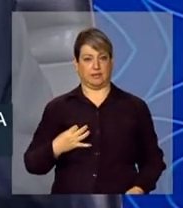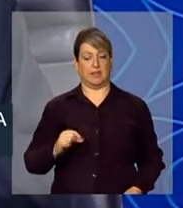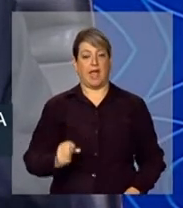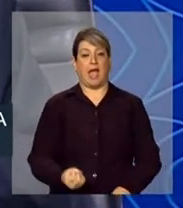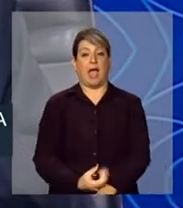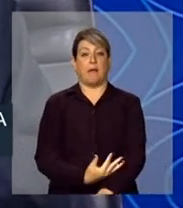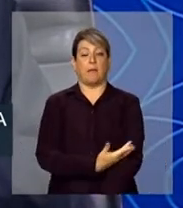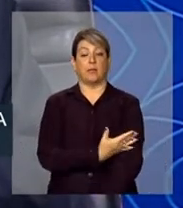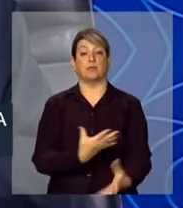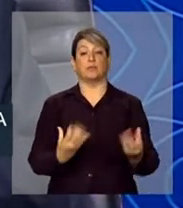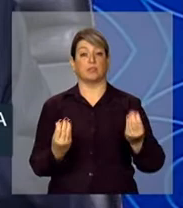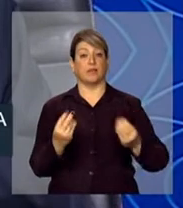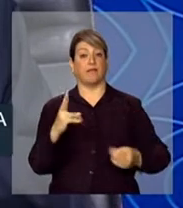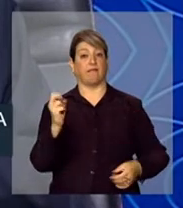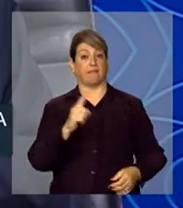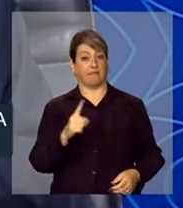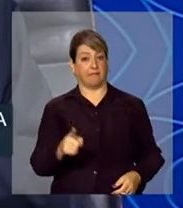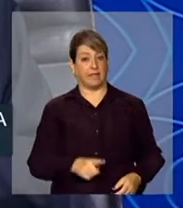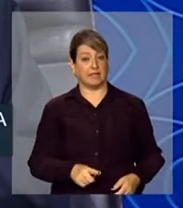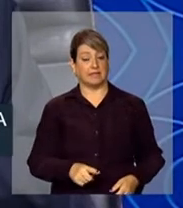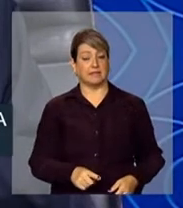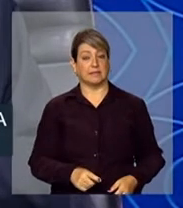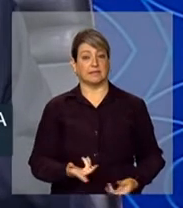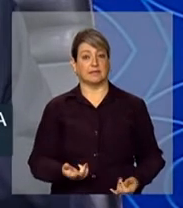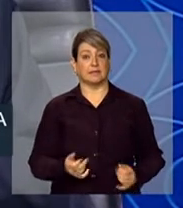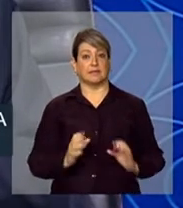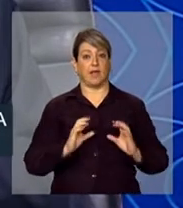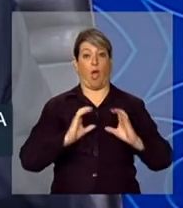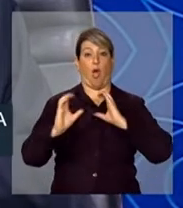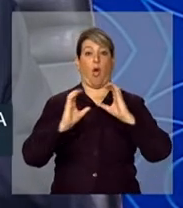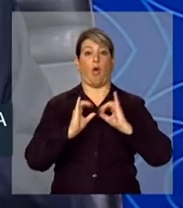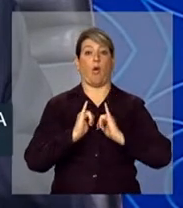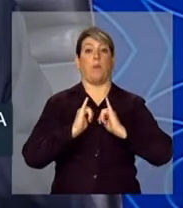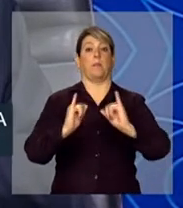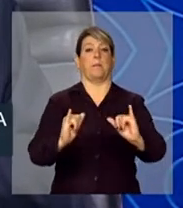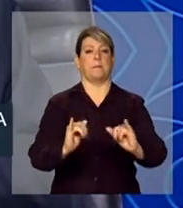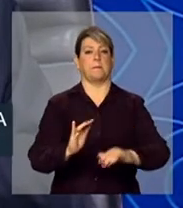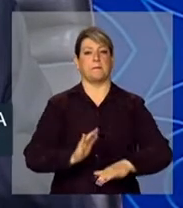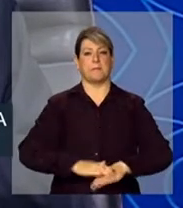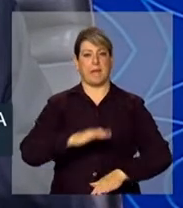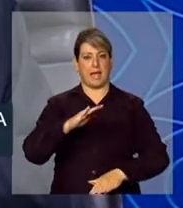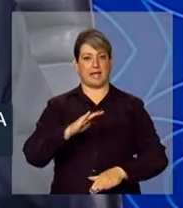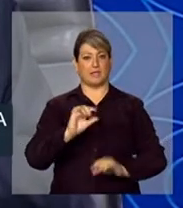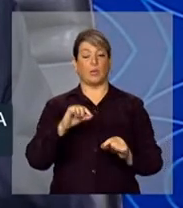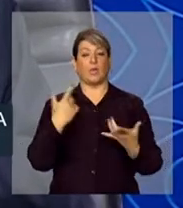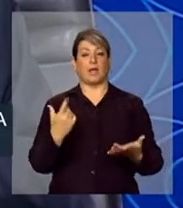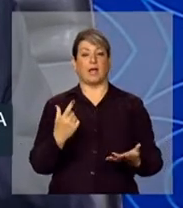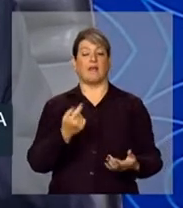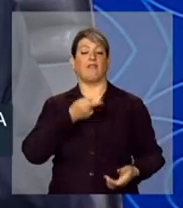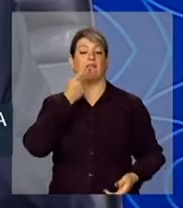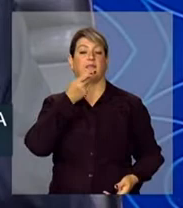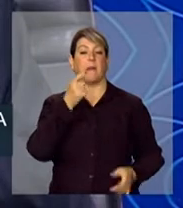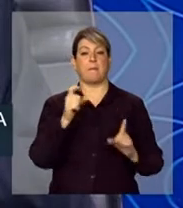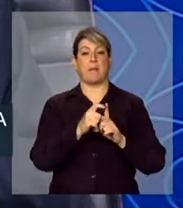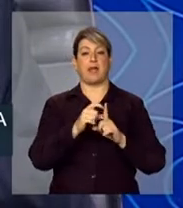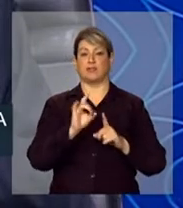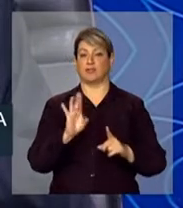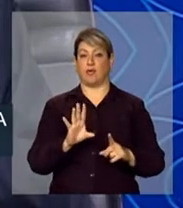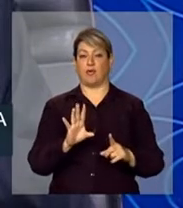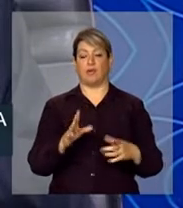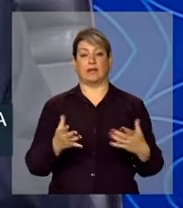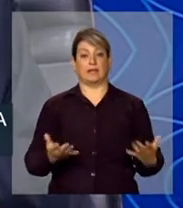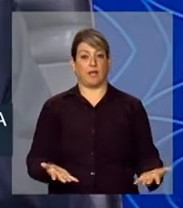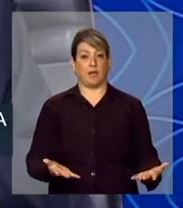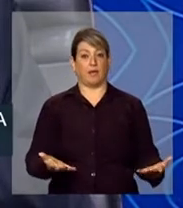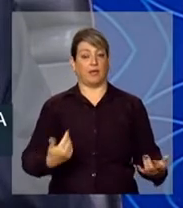emoção muitas vezes comunica mais do que a expressão verbal. Então nós queremos